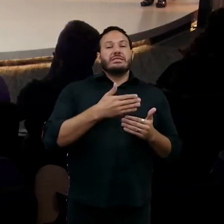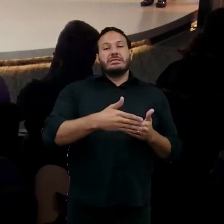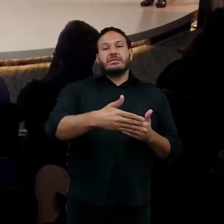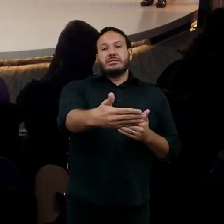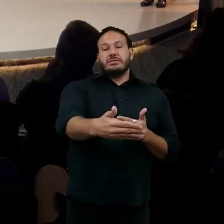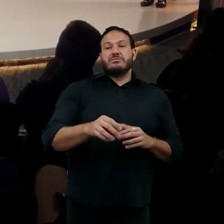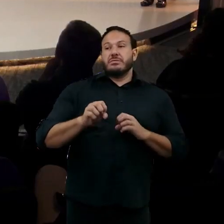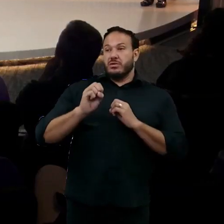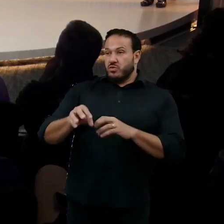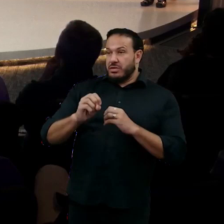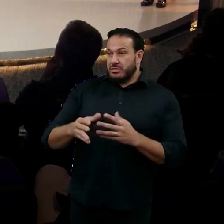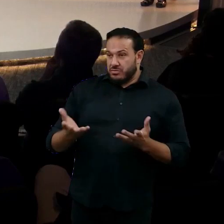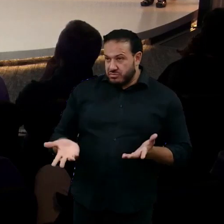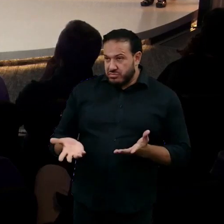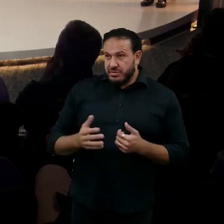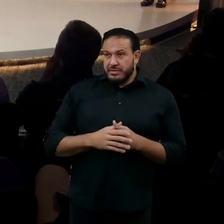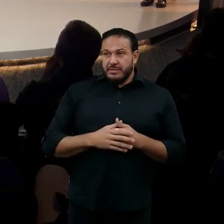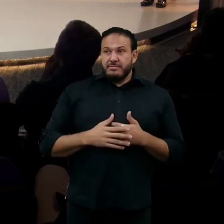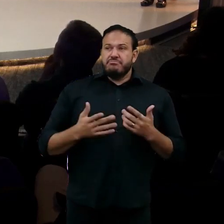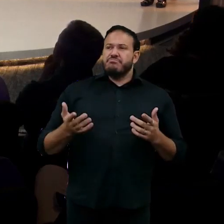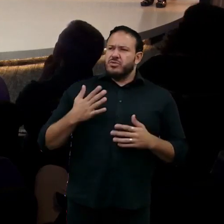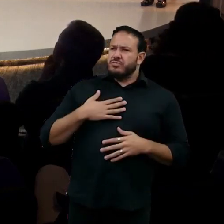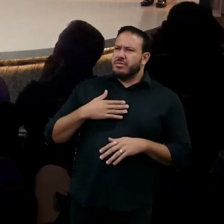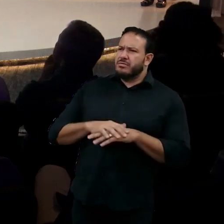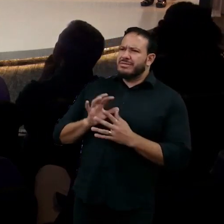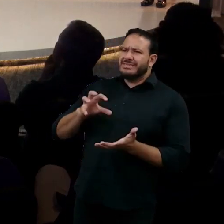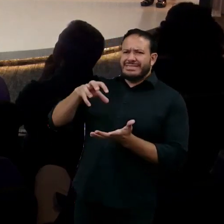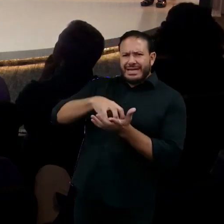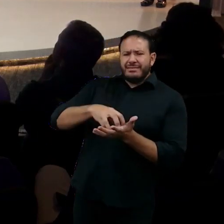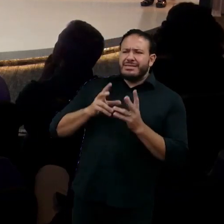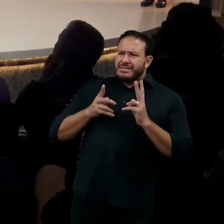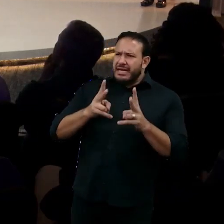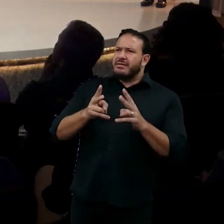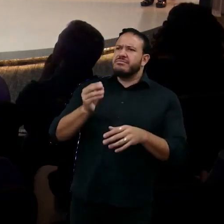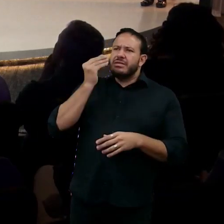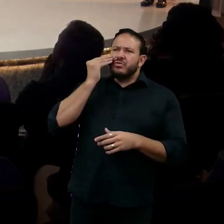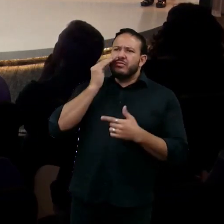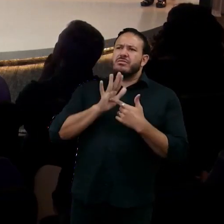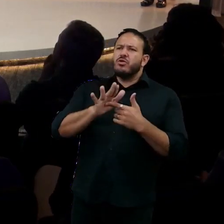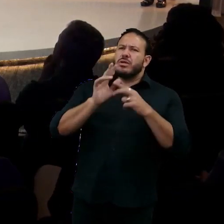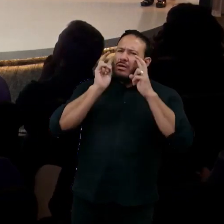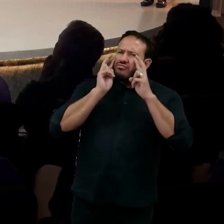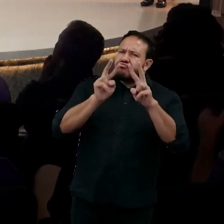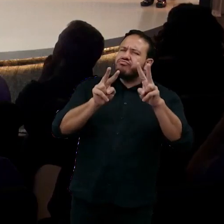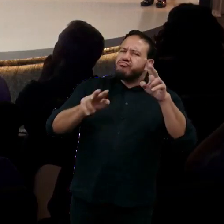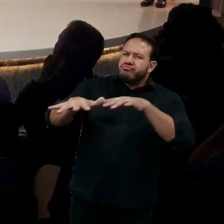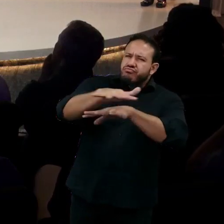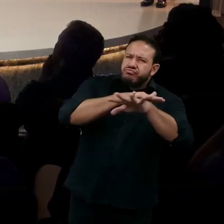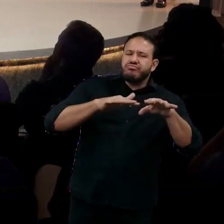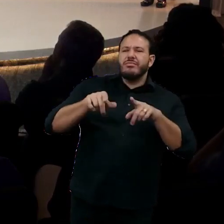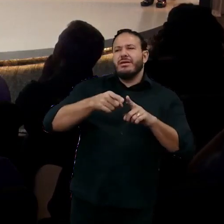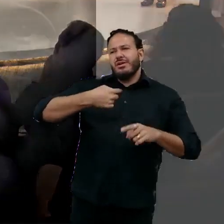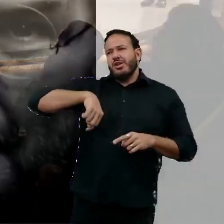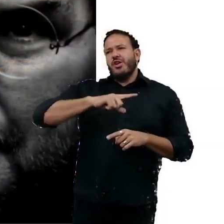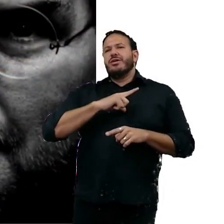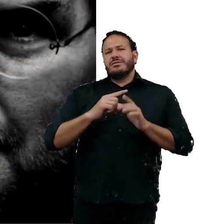O meu centro sempre tentou desenvolver uma visão à frente do restante, e, claro, temos modelos como